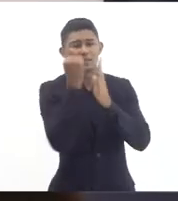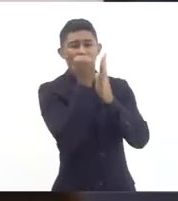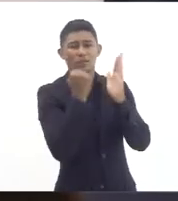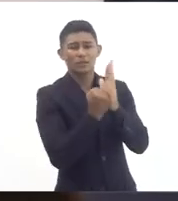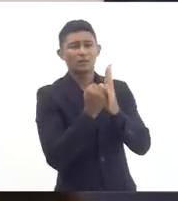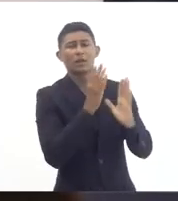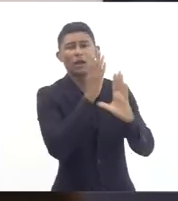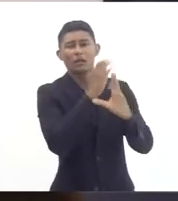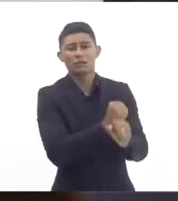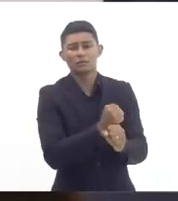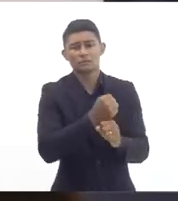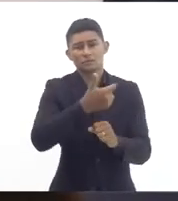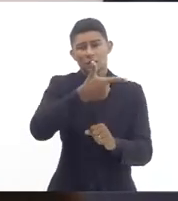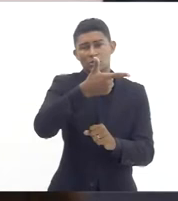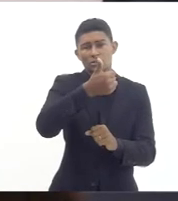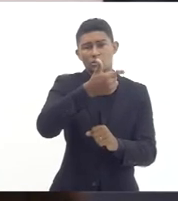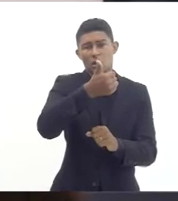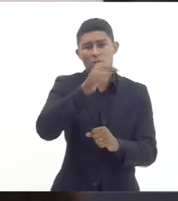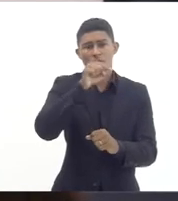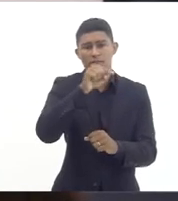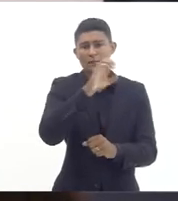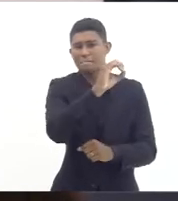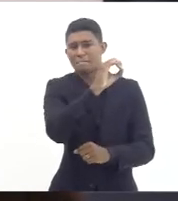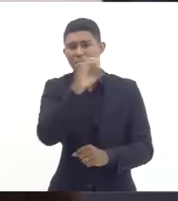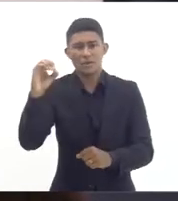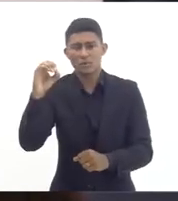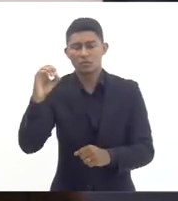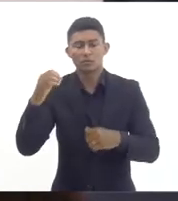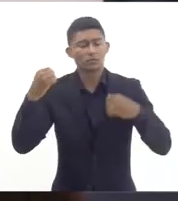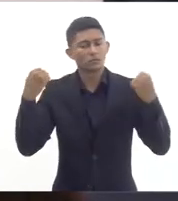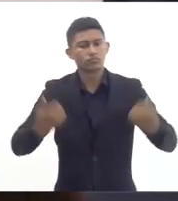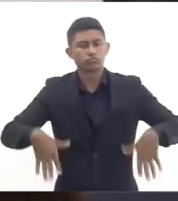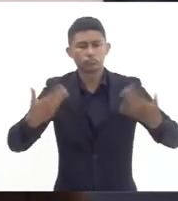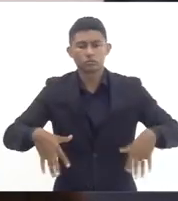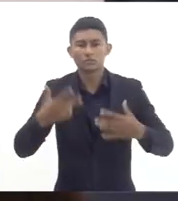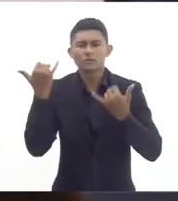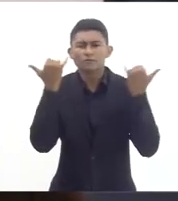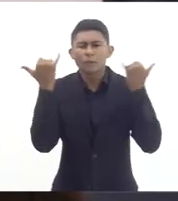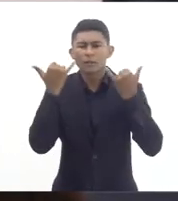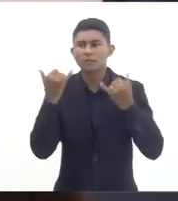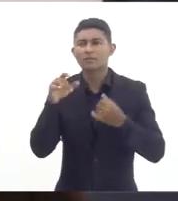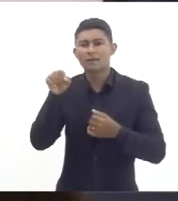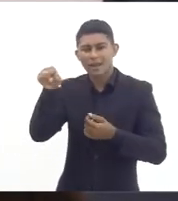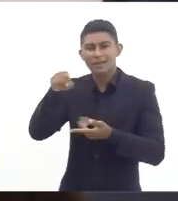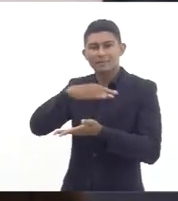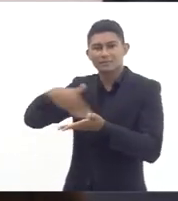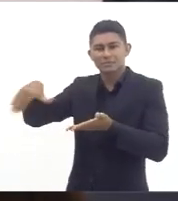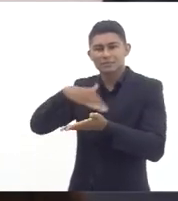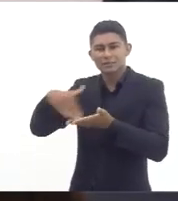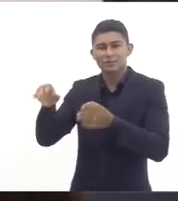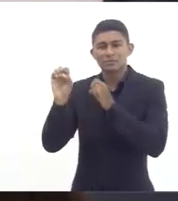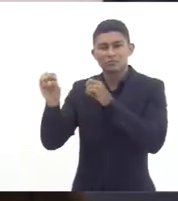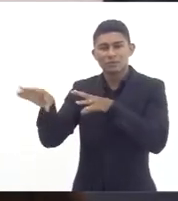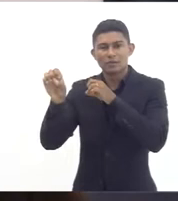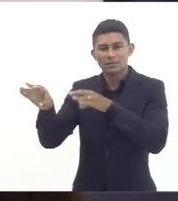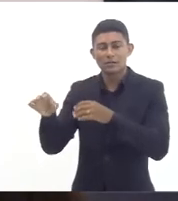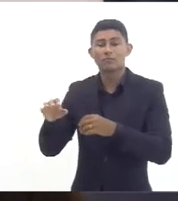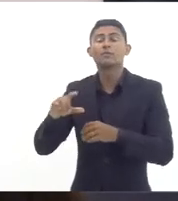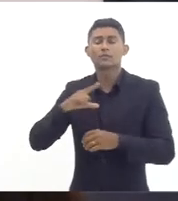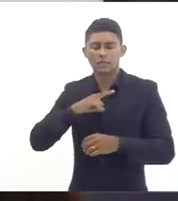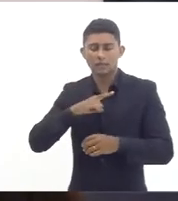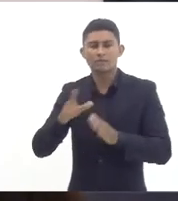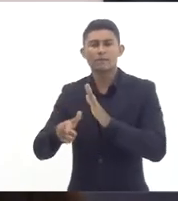e esses dados que eu trago aqui foram dados oferecidos pela secretaria de educação e audiência que nós